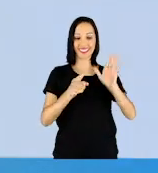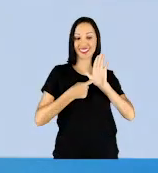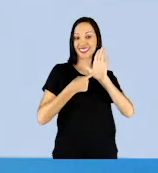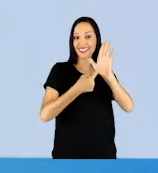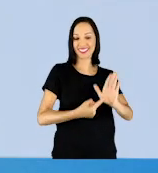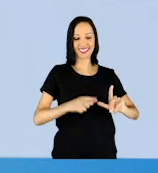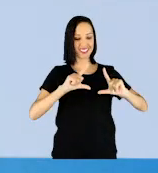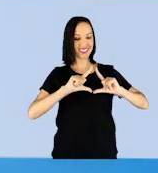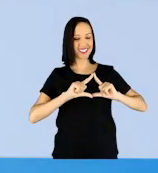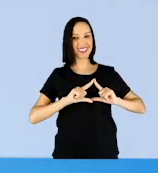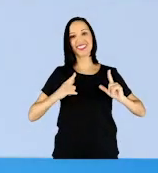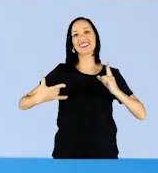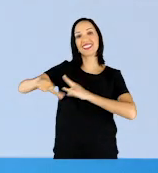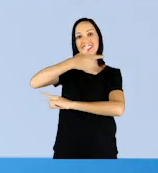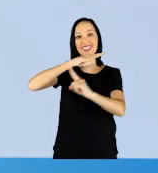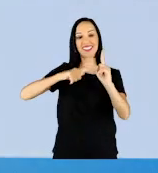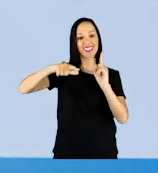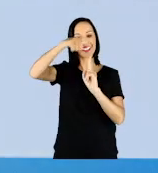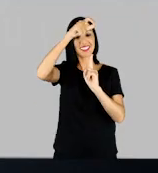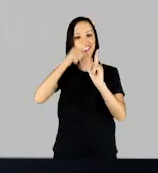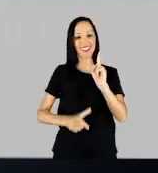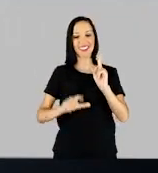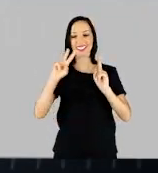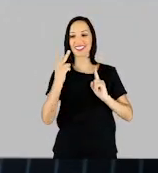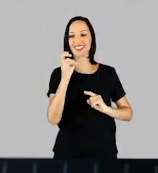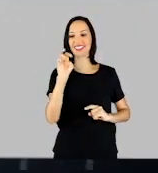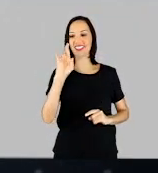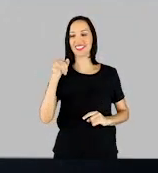Apsen apresenta o Brilho de Eric.